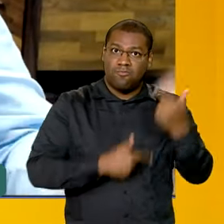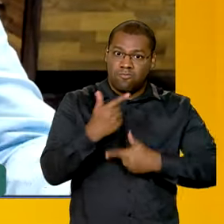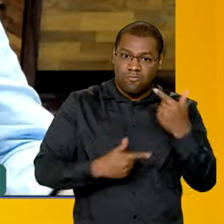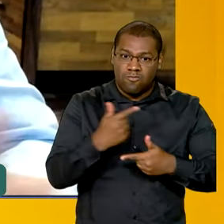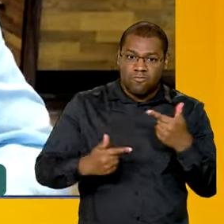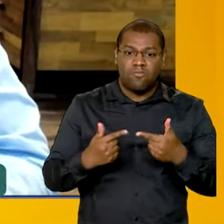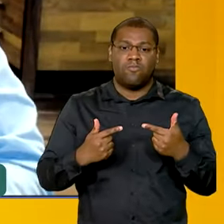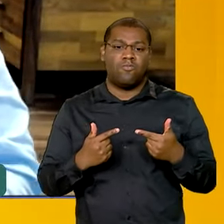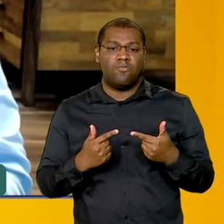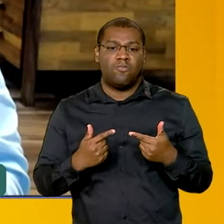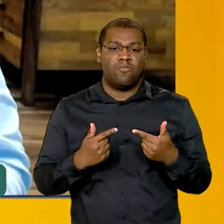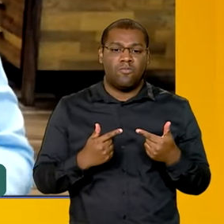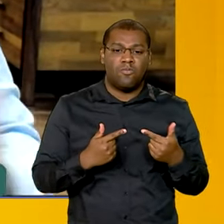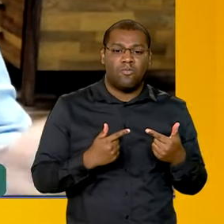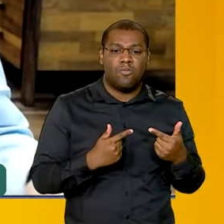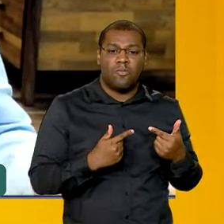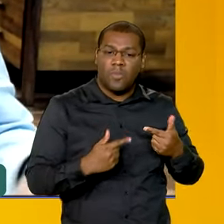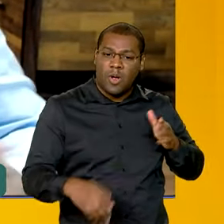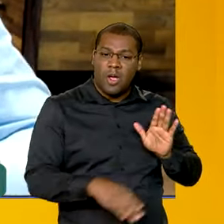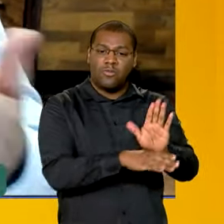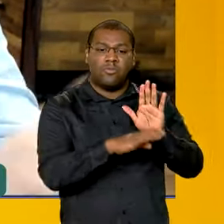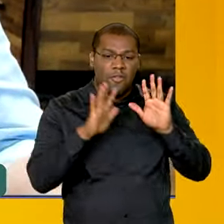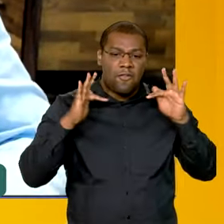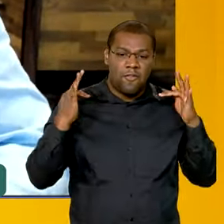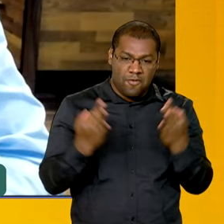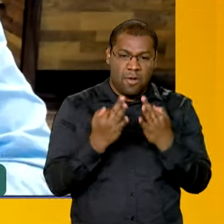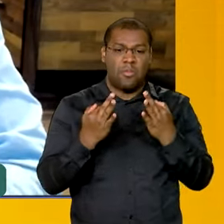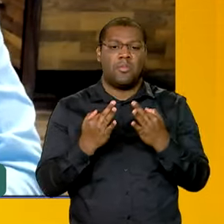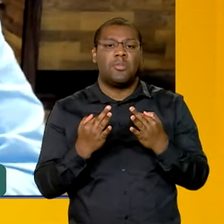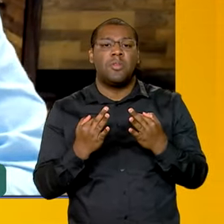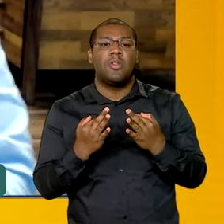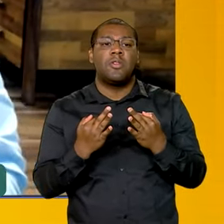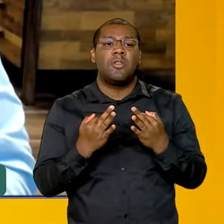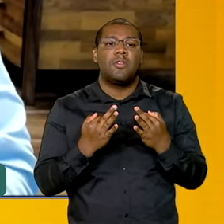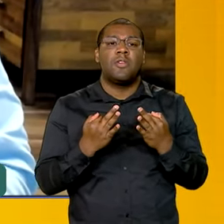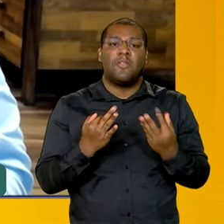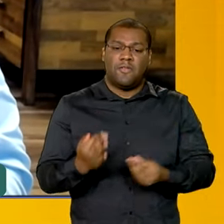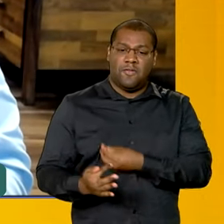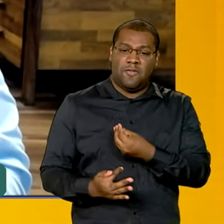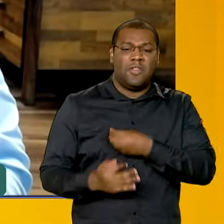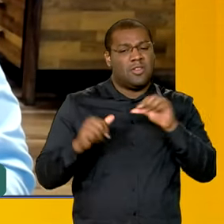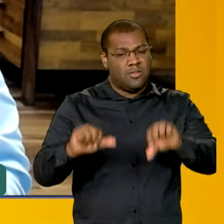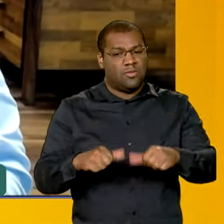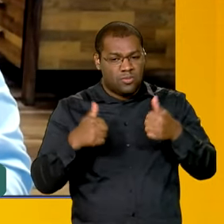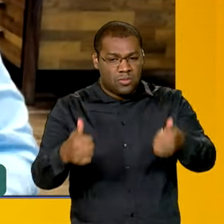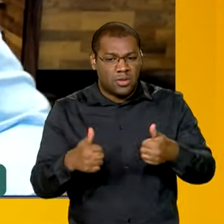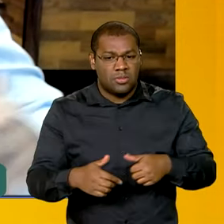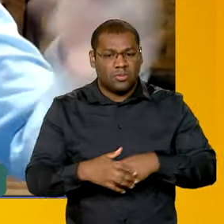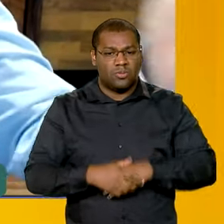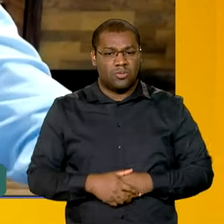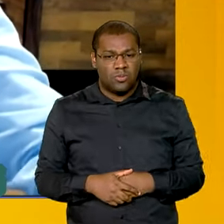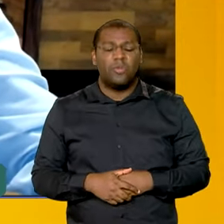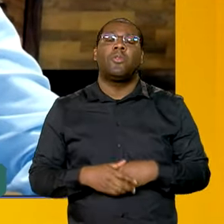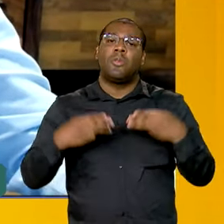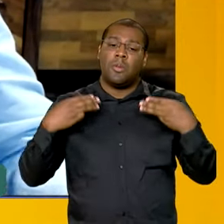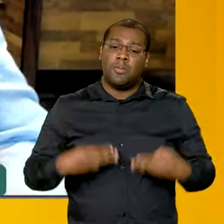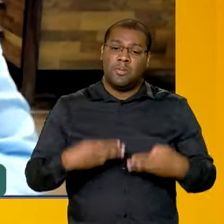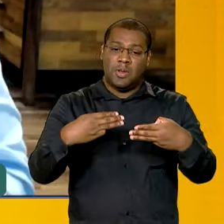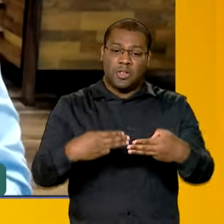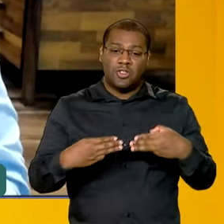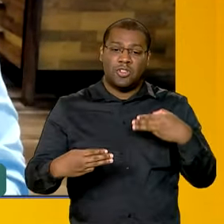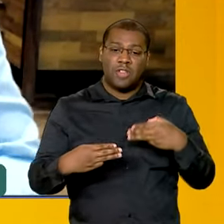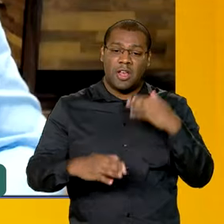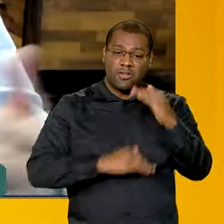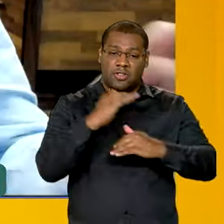dos passos seguintes, como as famílias conseguem também ter a sua sobrevivência. Então, ações do Ministério do Envolvimento